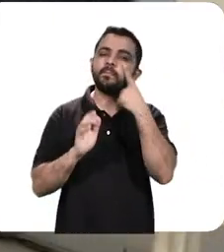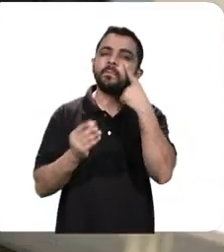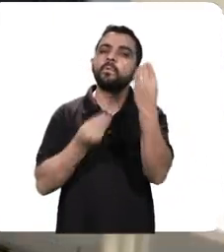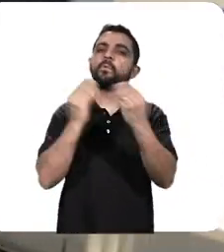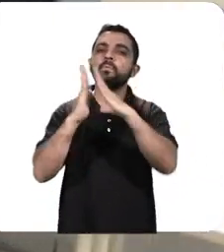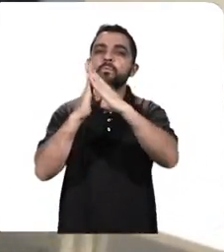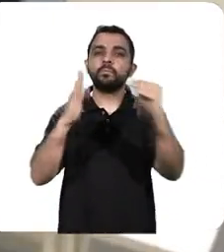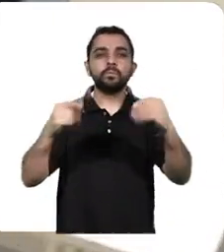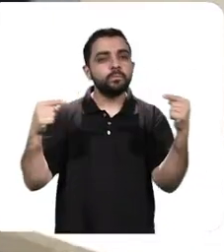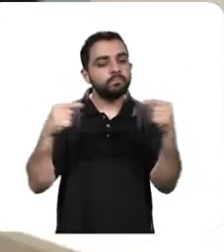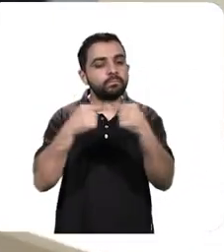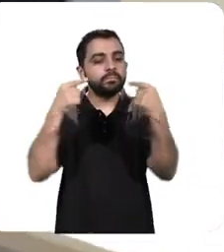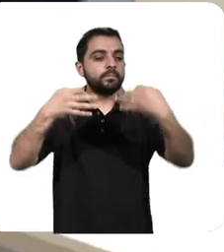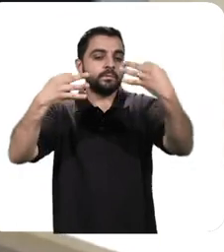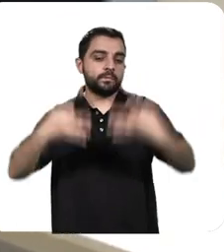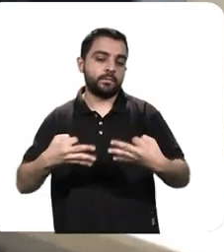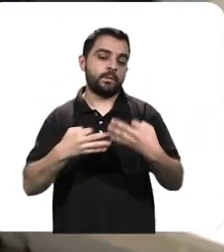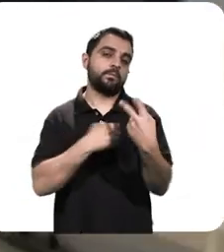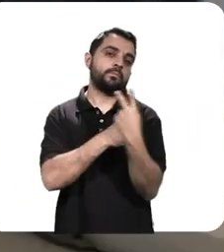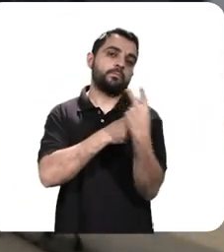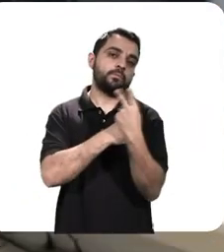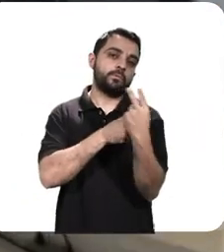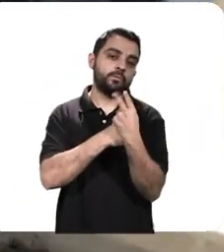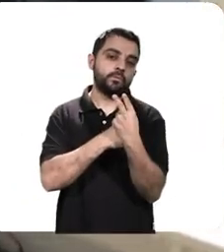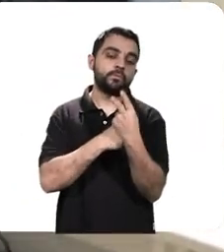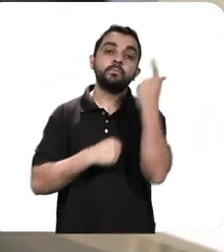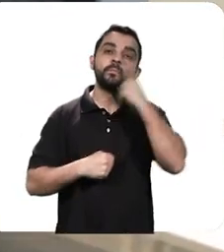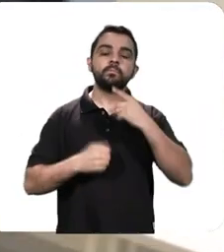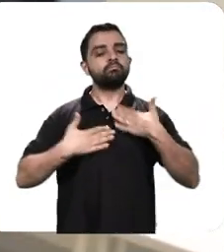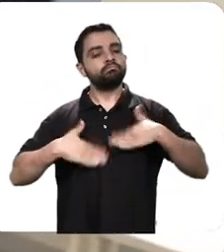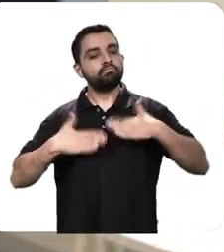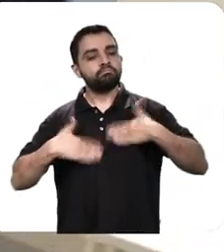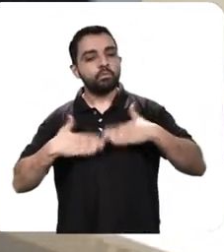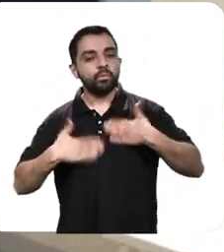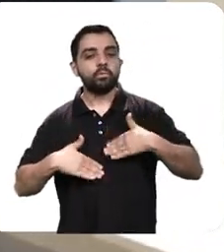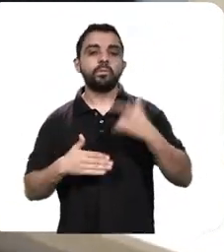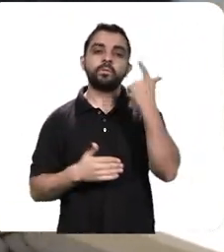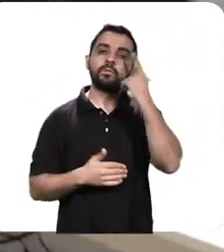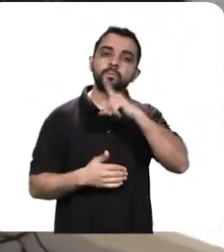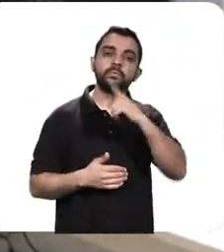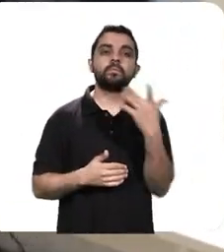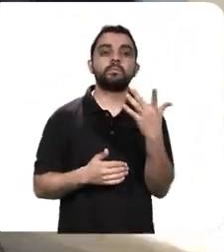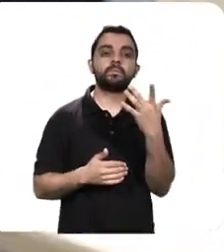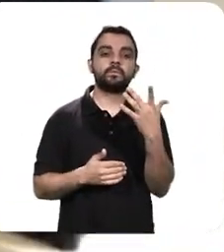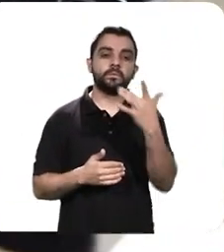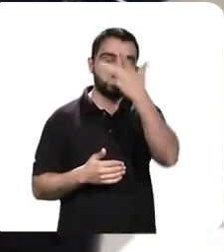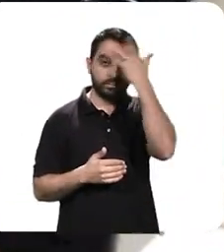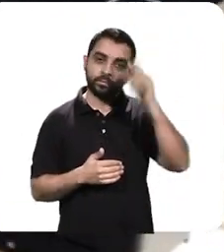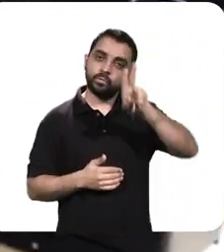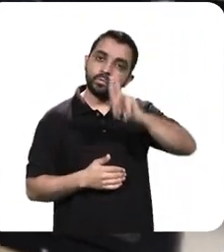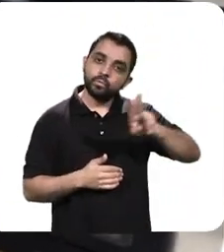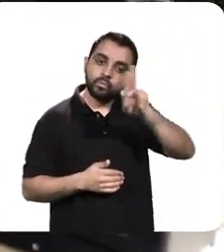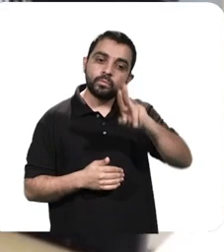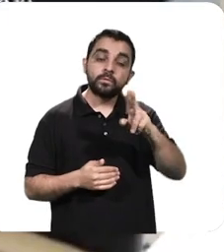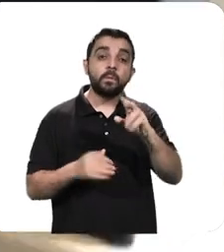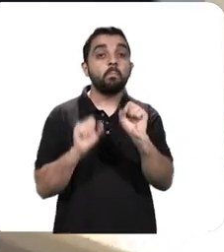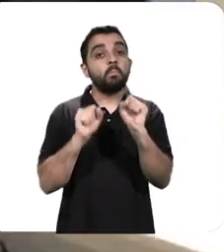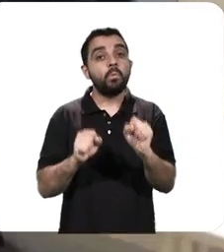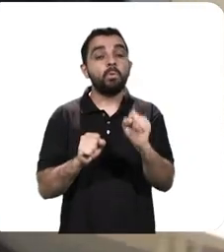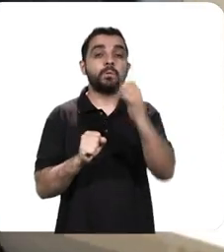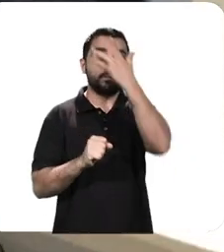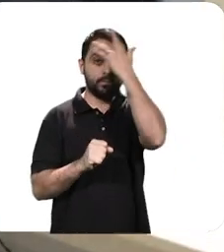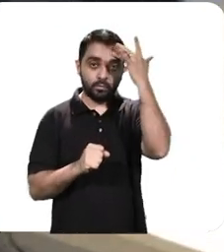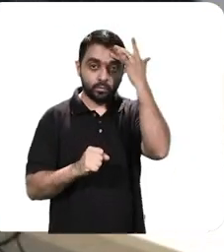no melhor modelo de máscara que possa tanto proteger, mas que possa dar conforto para as pessoas que vão utilizar,